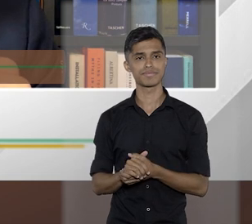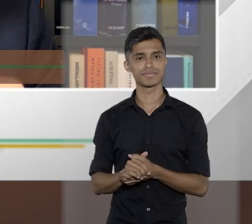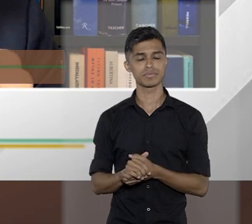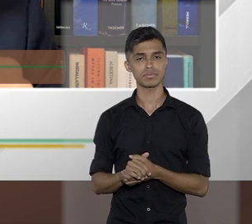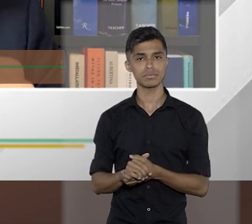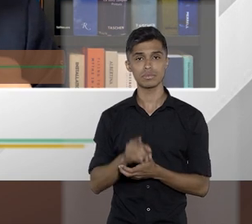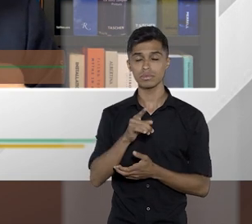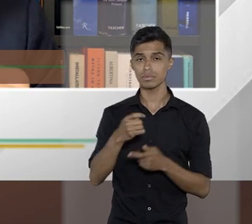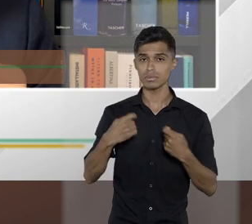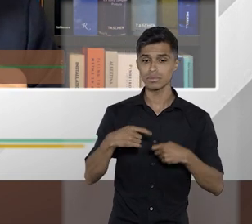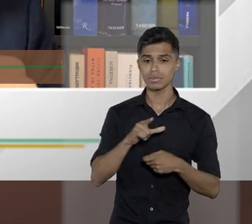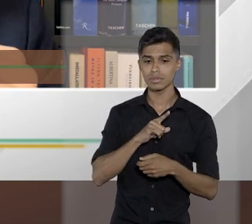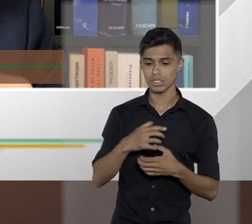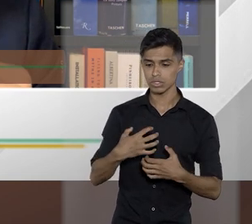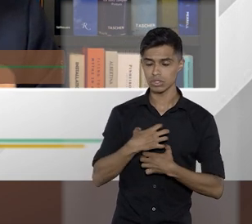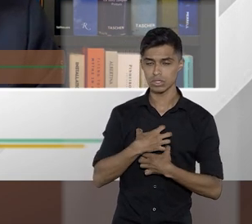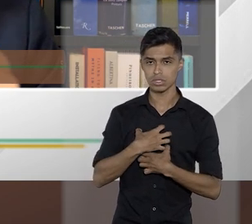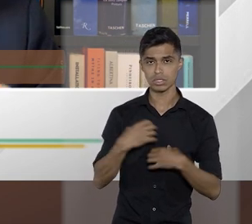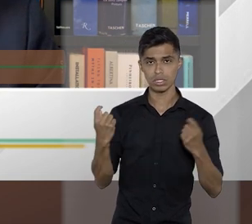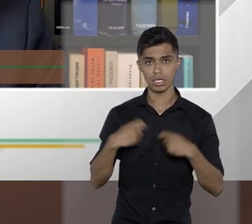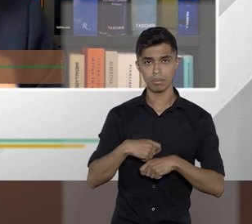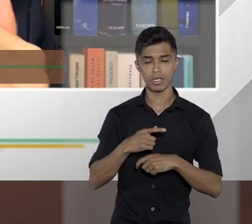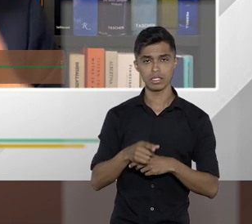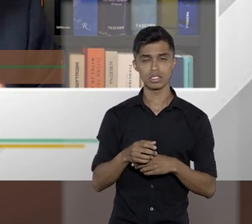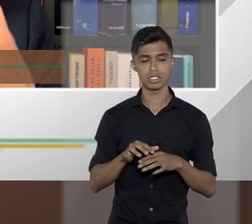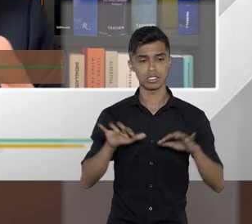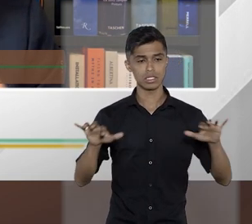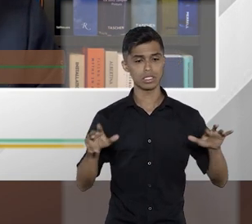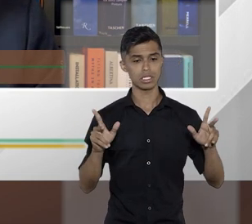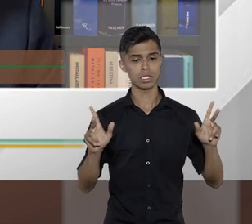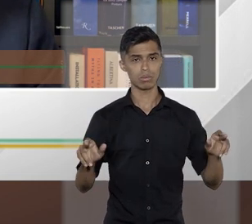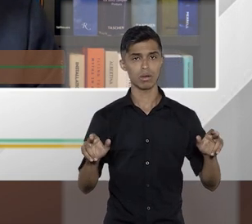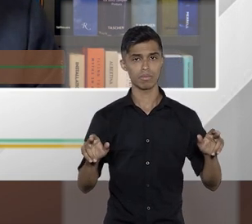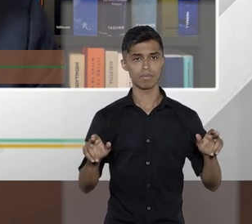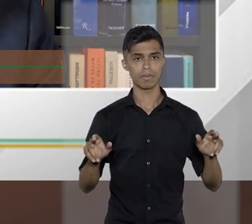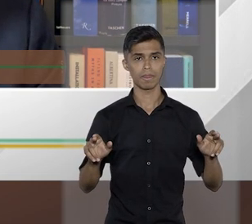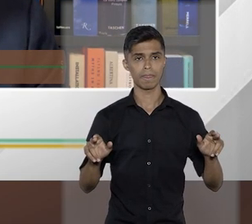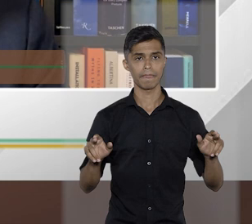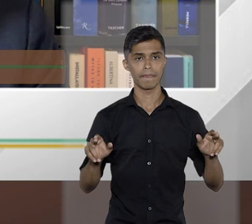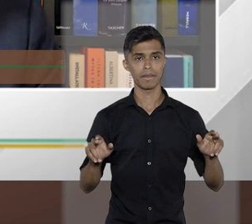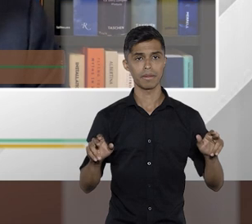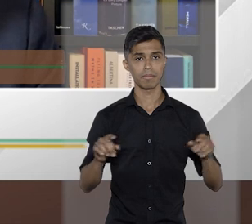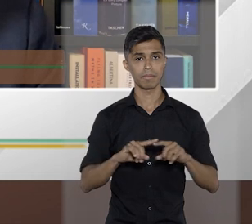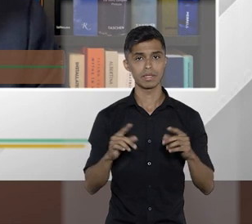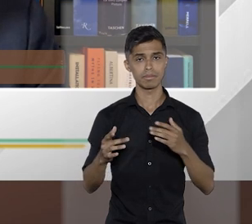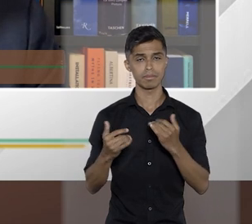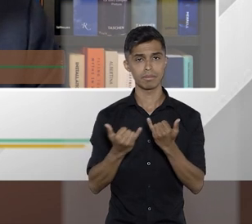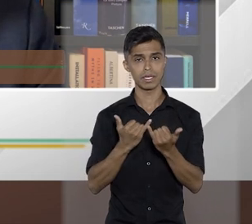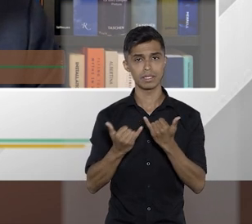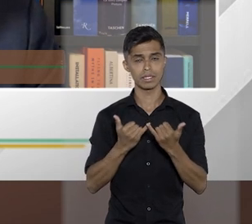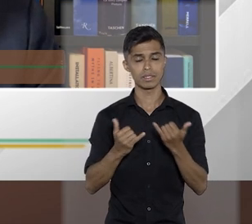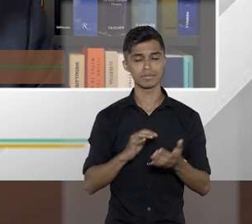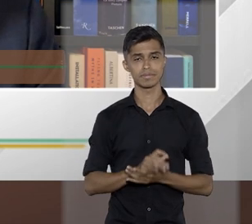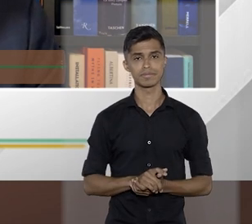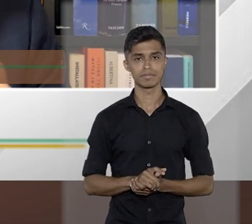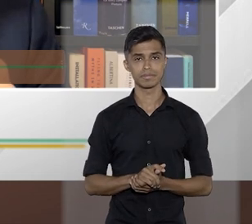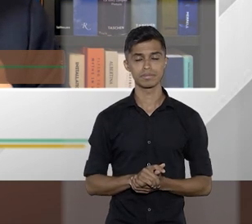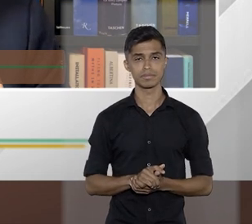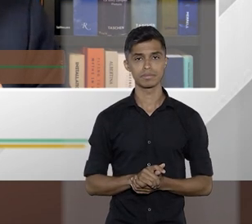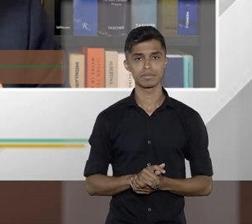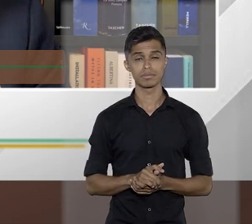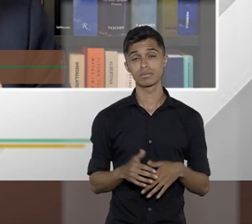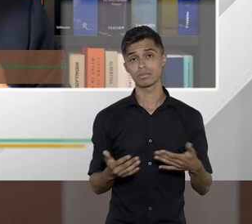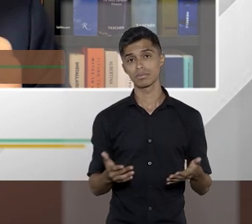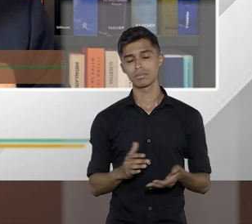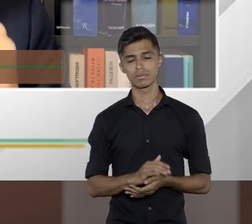você tem de ter condições idênticas para sujeitos que estão em situação semelhante. ou seja,